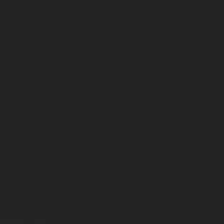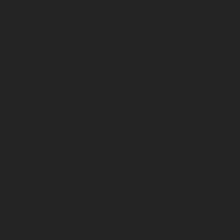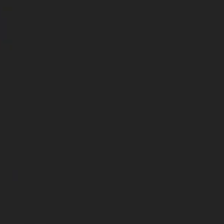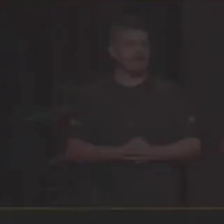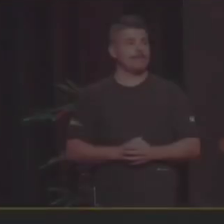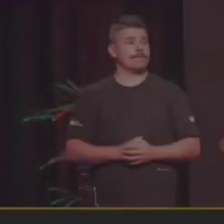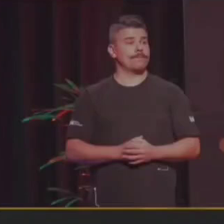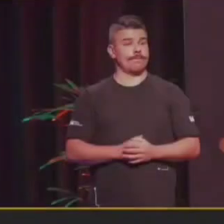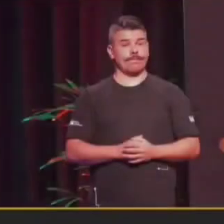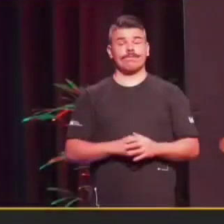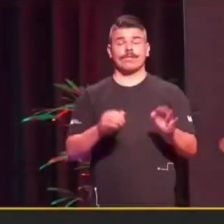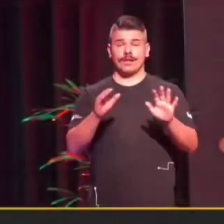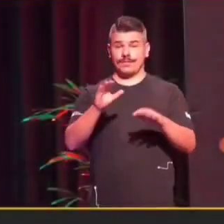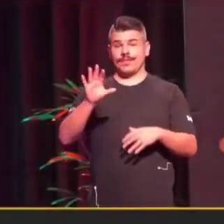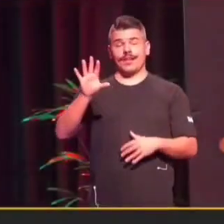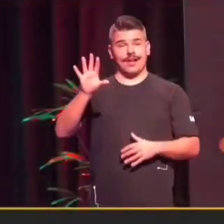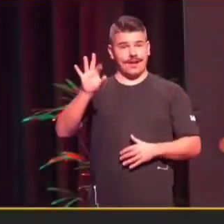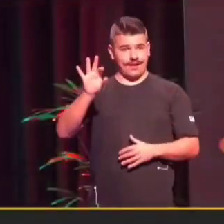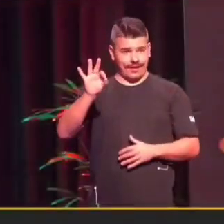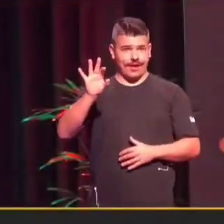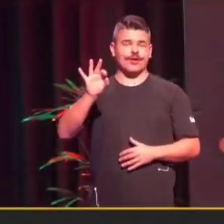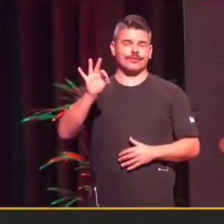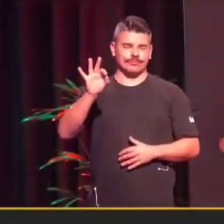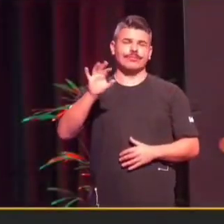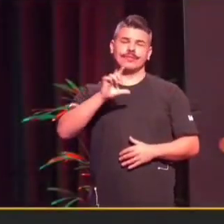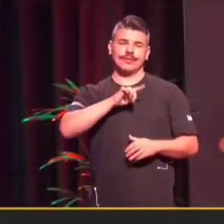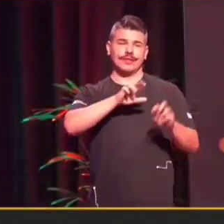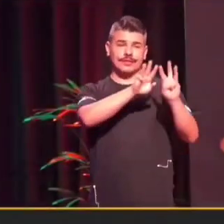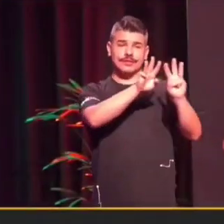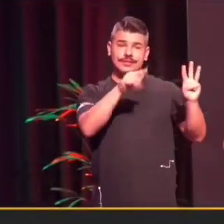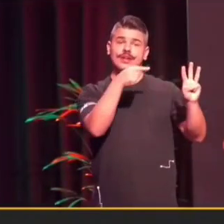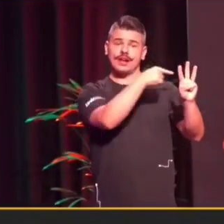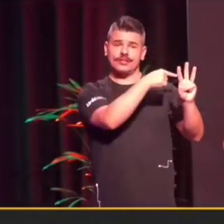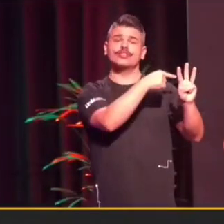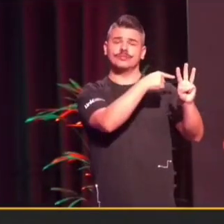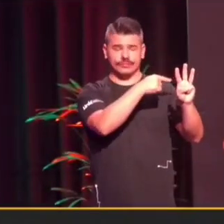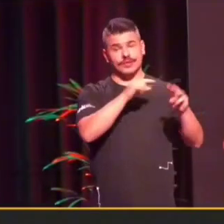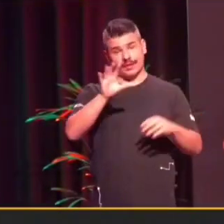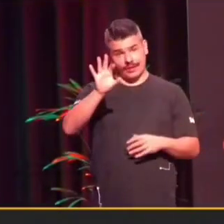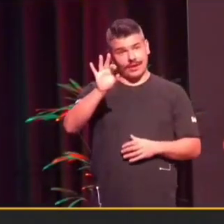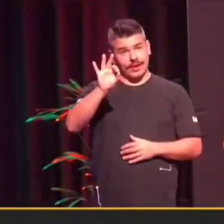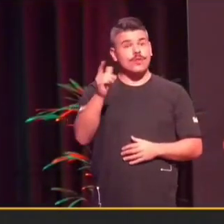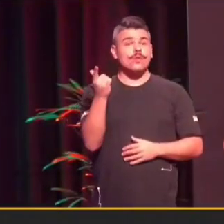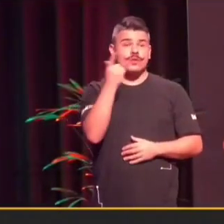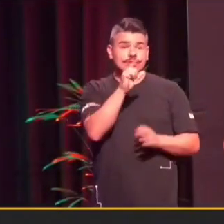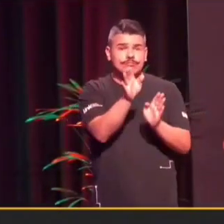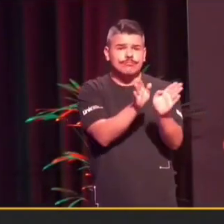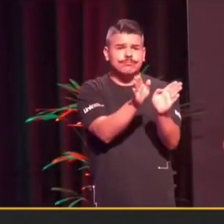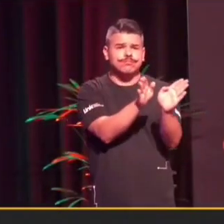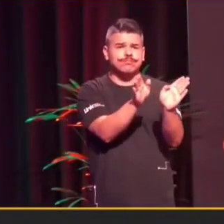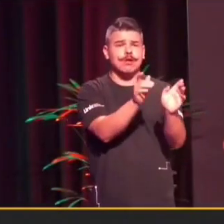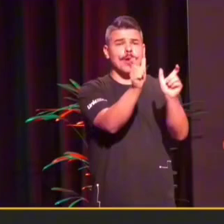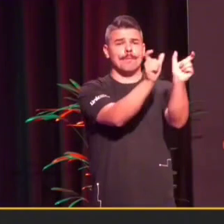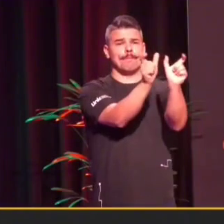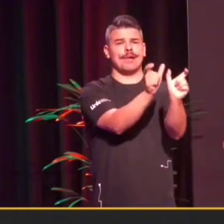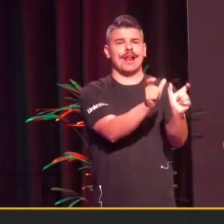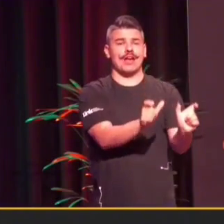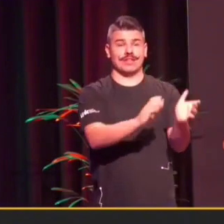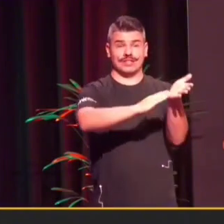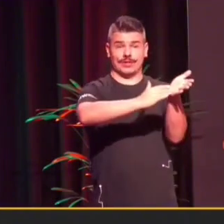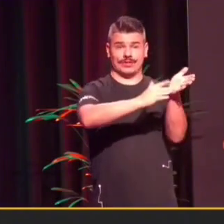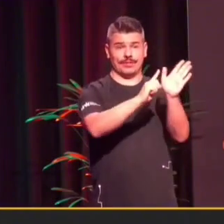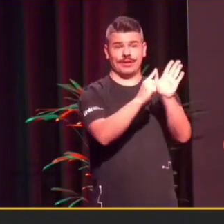Pessoal, a Claro é um dos sites que eles têm disponível, alcançou mais de 100 milhões de palavras